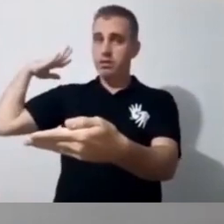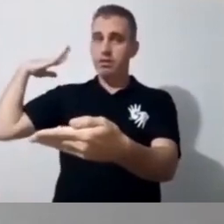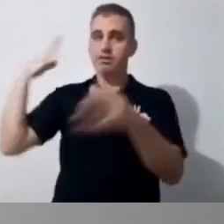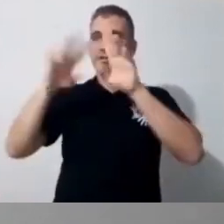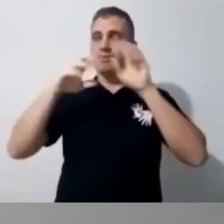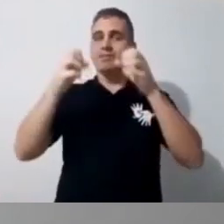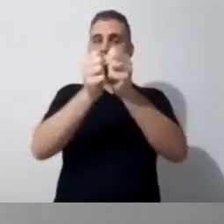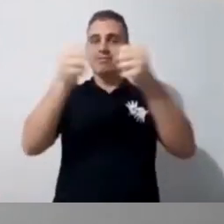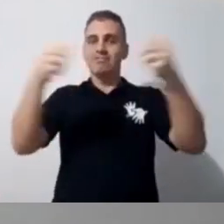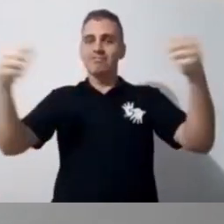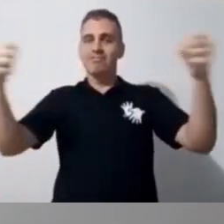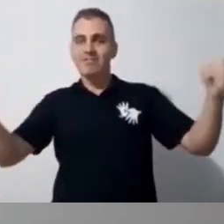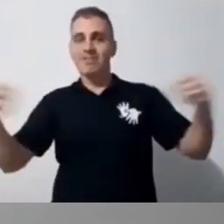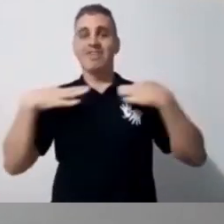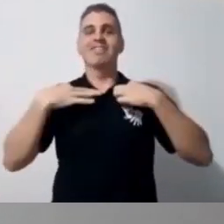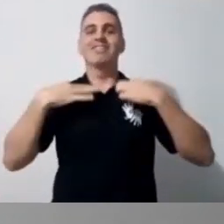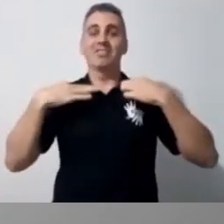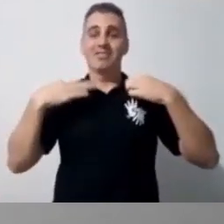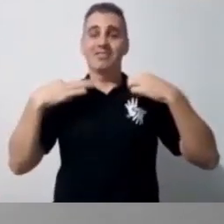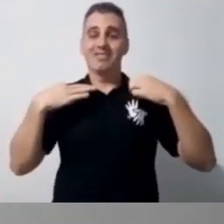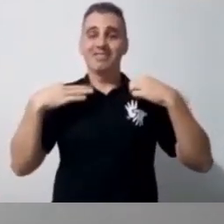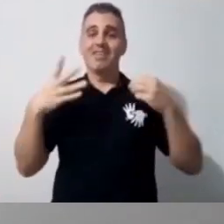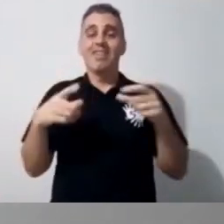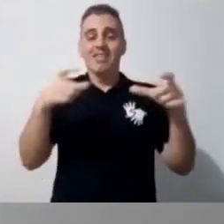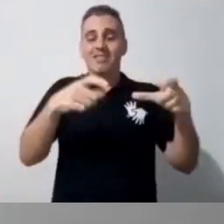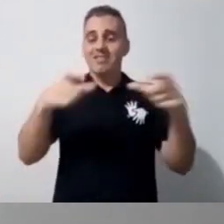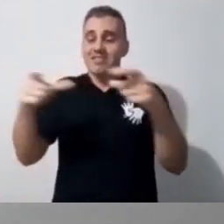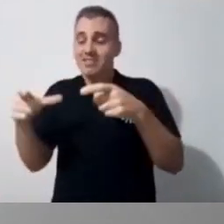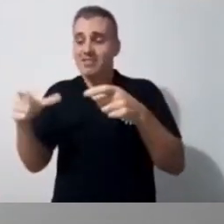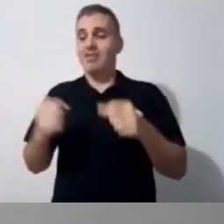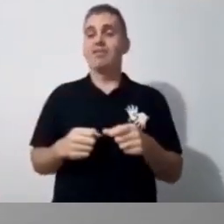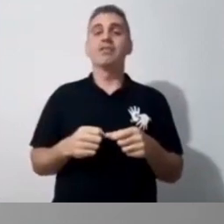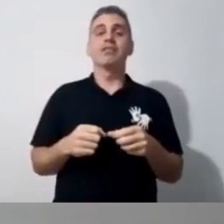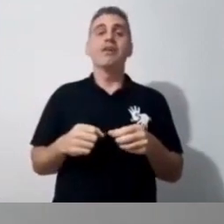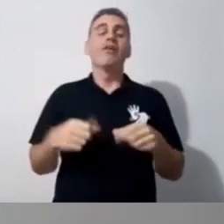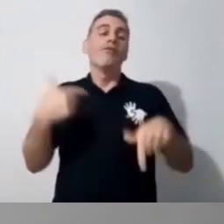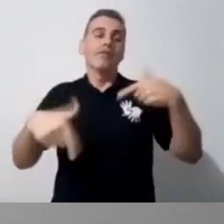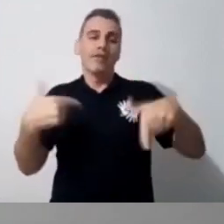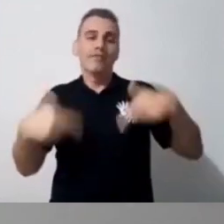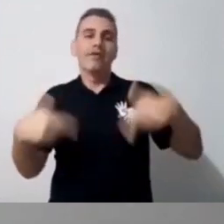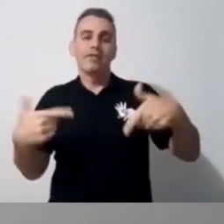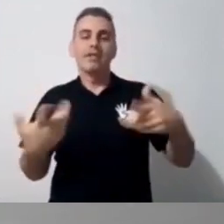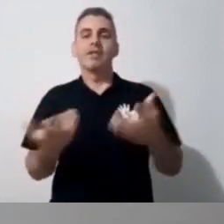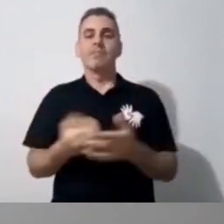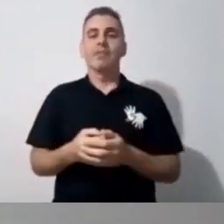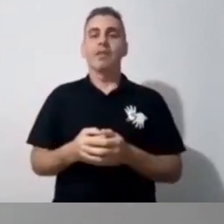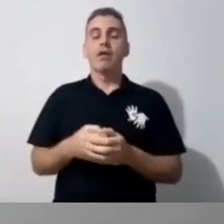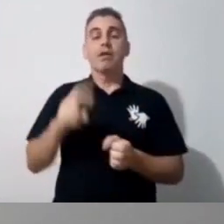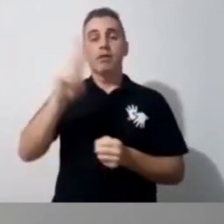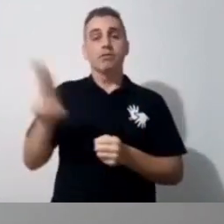num quartinho aqui onde eu estabeleci que é o meu ambiente de trabalho. Eu estou usando óculos